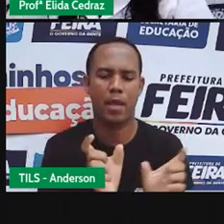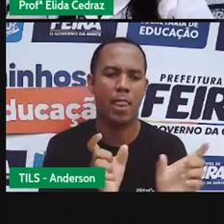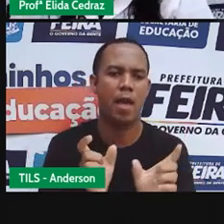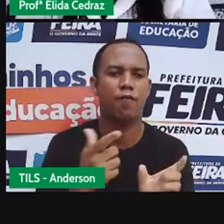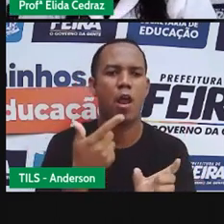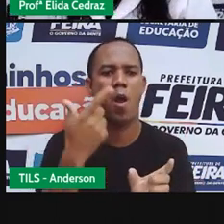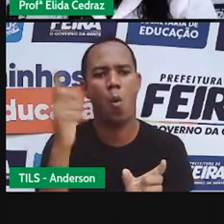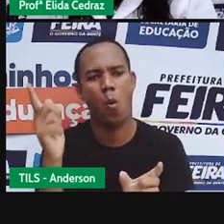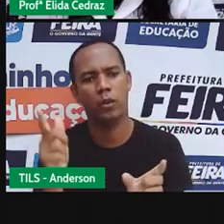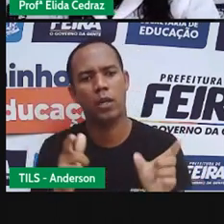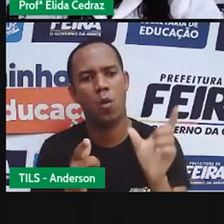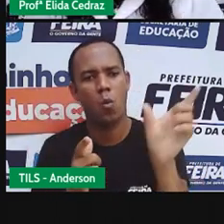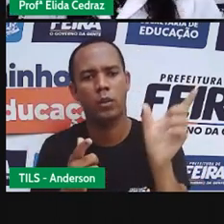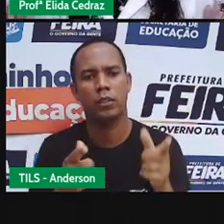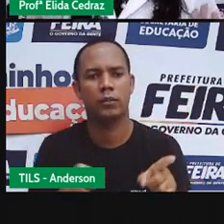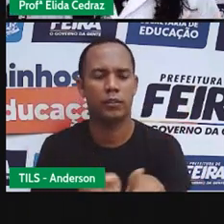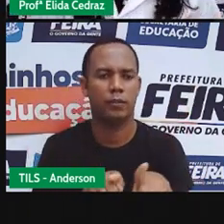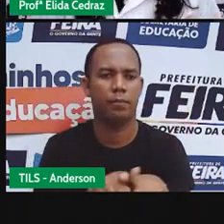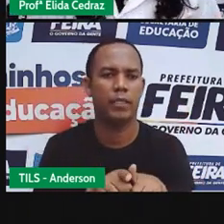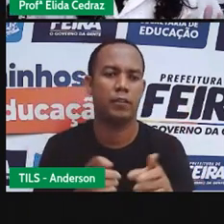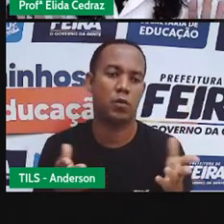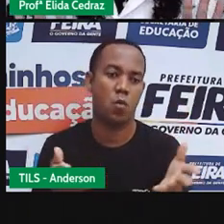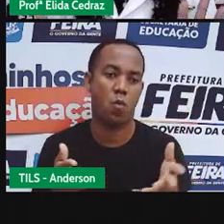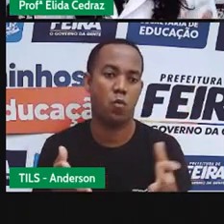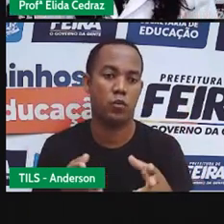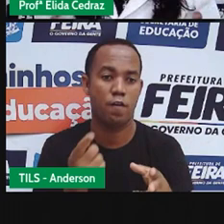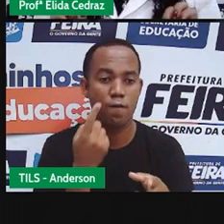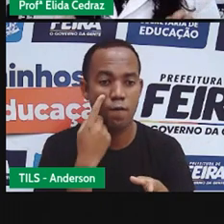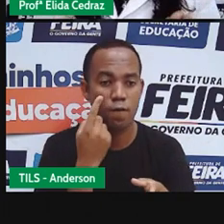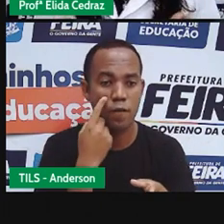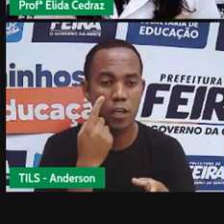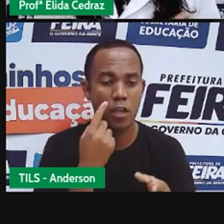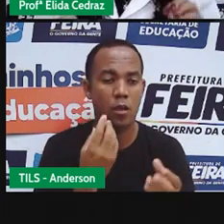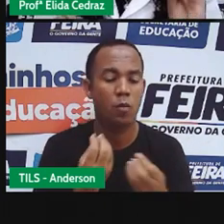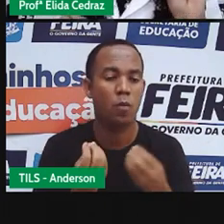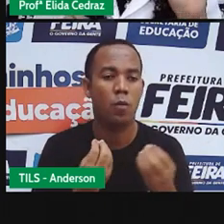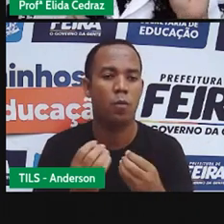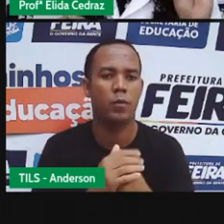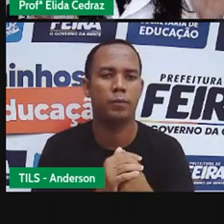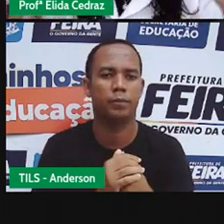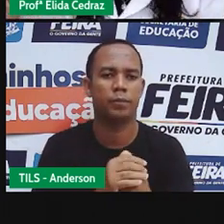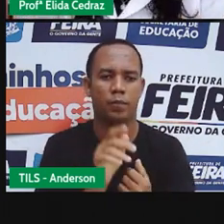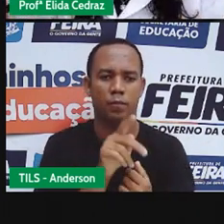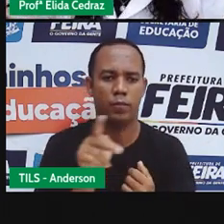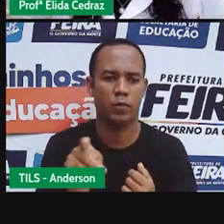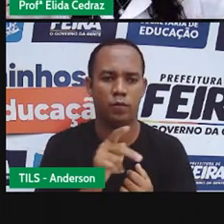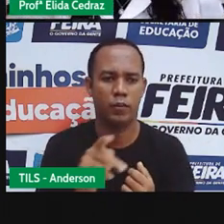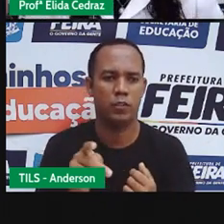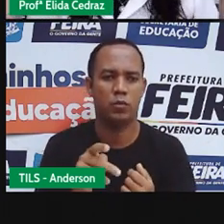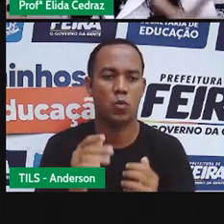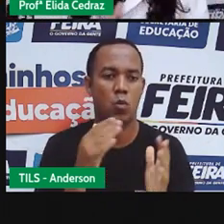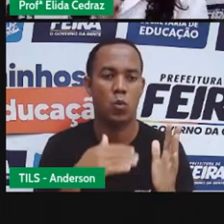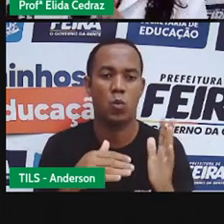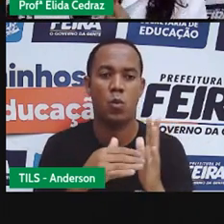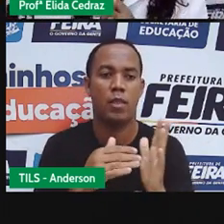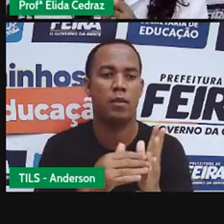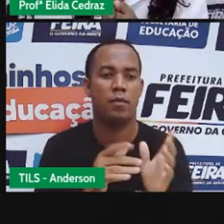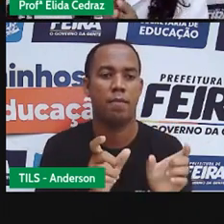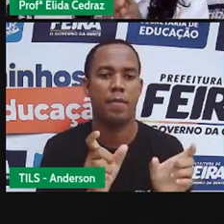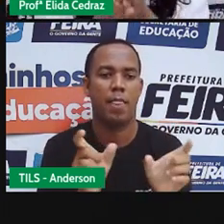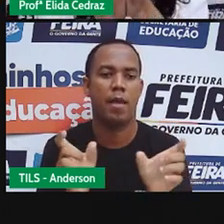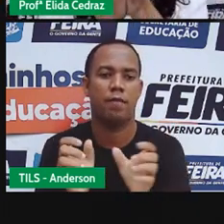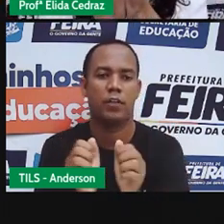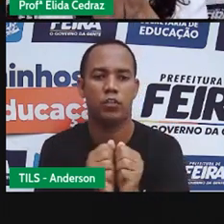palavra e a outra. Hoje nós vamos rever esse assunto. A tropa colocou as palavras todas as